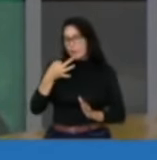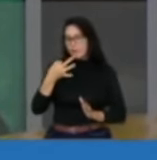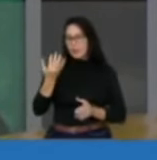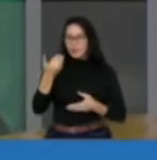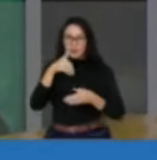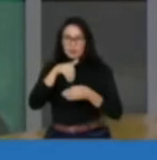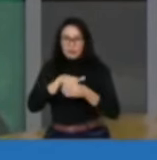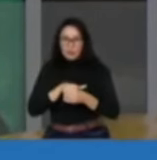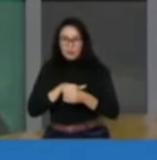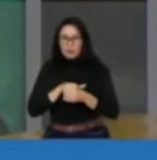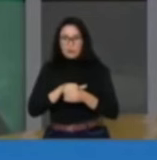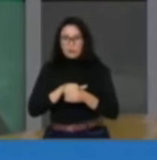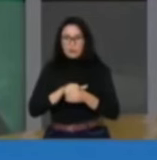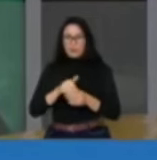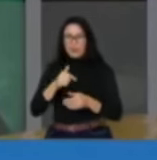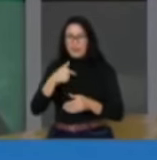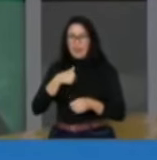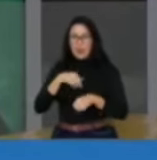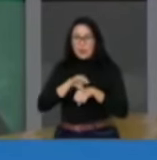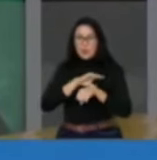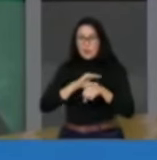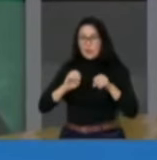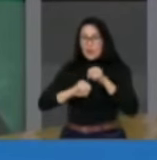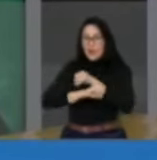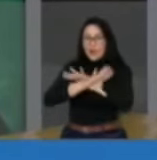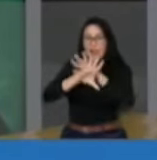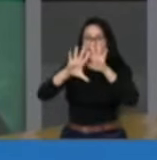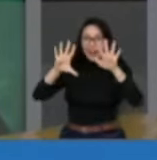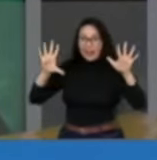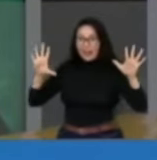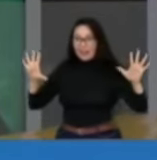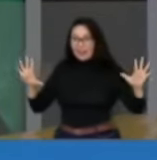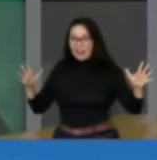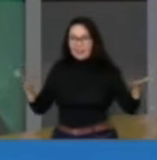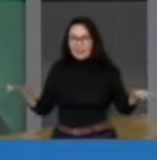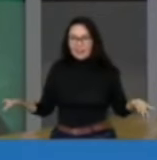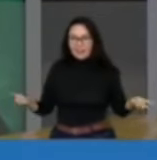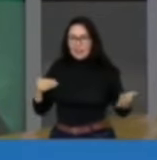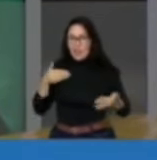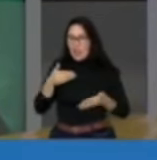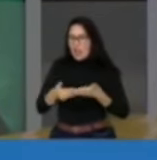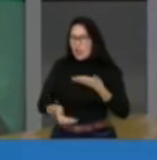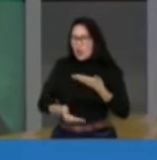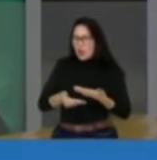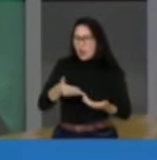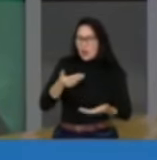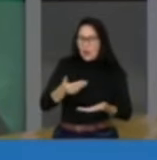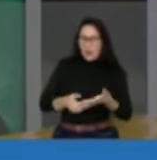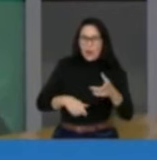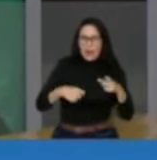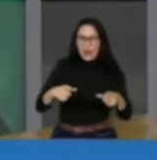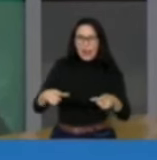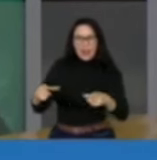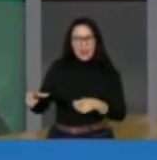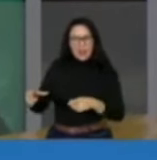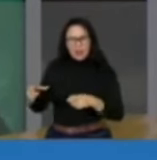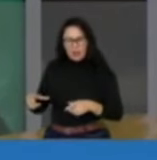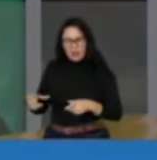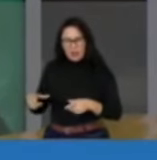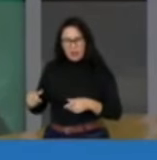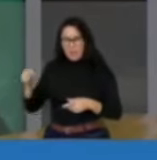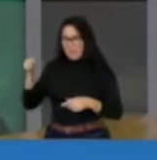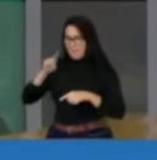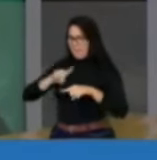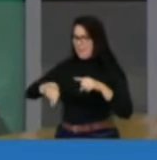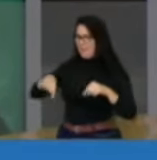deputado federal, aliás, a Constituição é clara quando diz quaisquer, em qualquer ambiente. Mas na tribuna da Câmara dos Deputados,